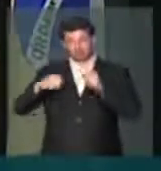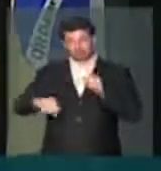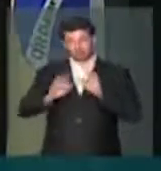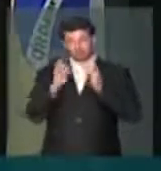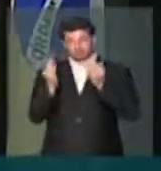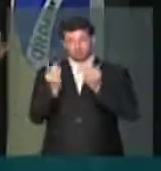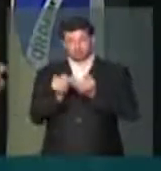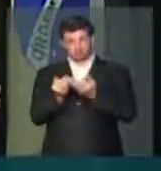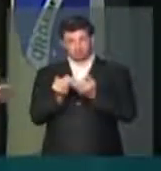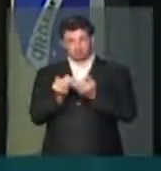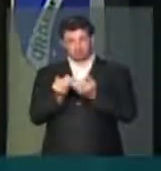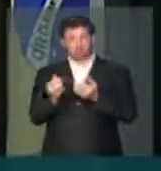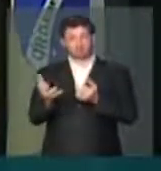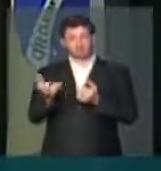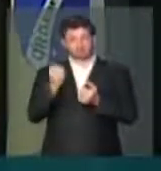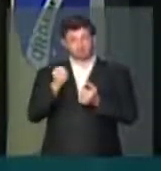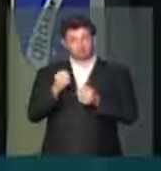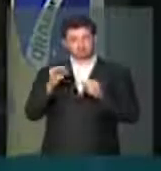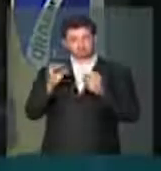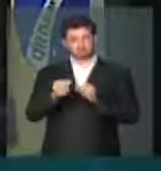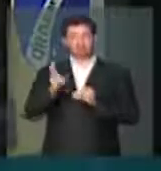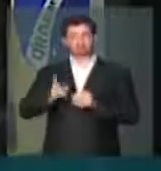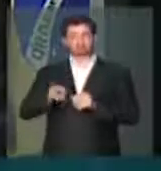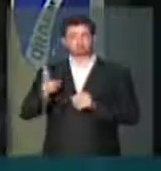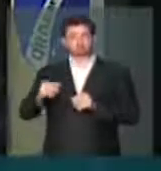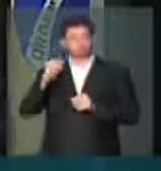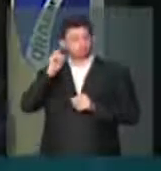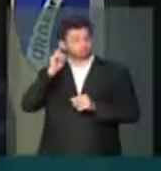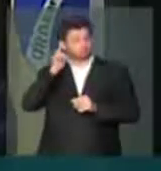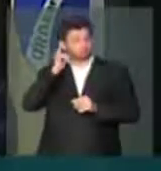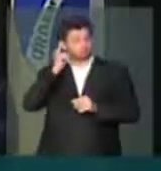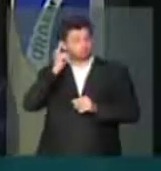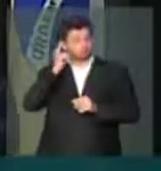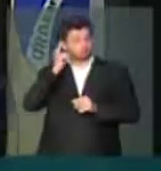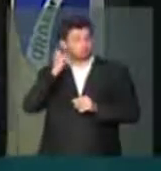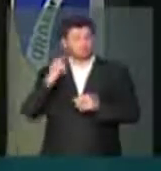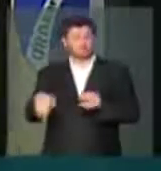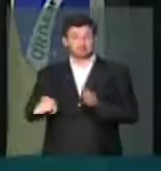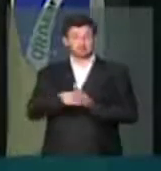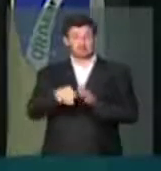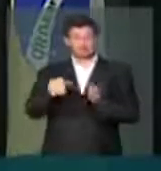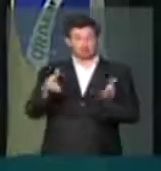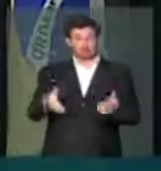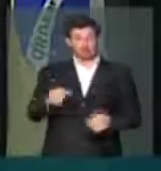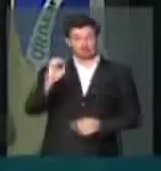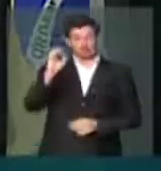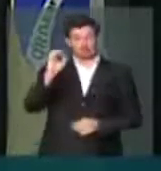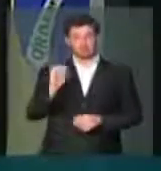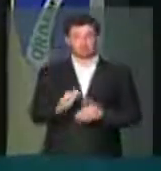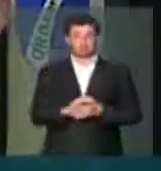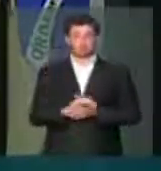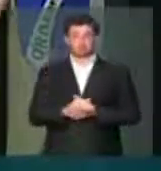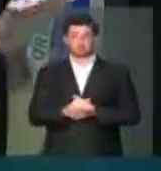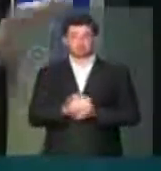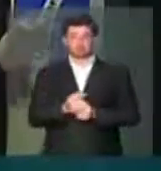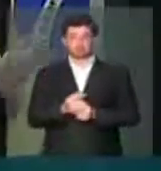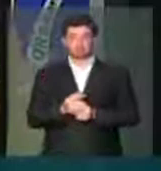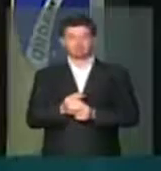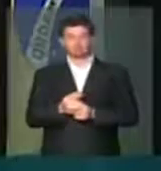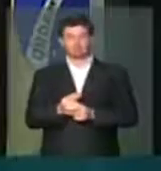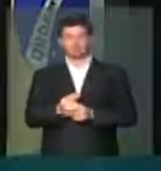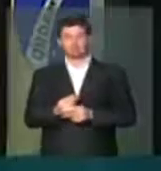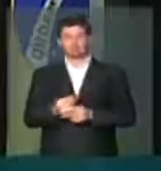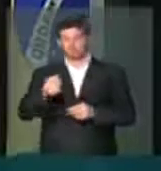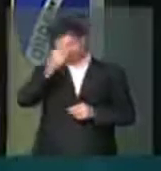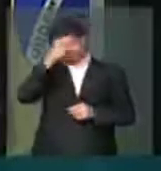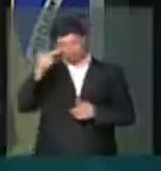Família, que recebiam de forma constante, esse ano os recursos chegam de forma zero. O que chega